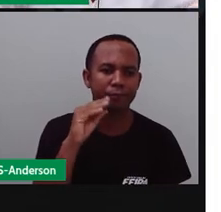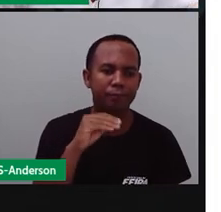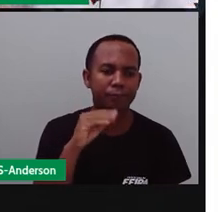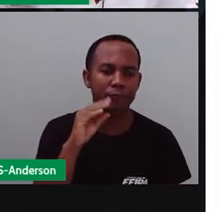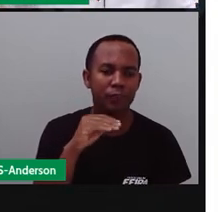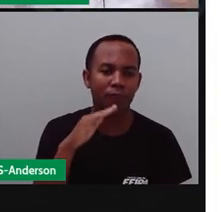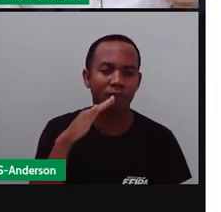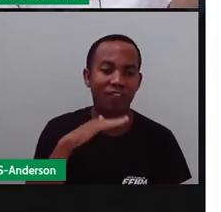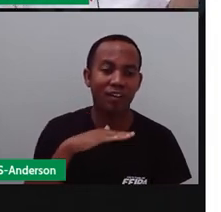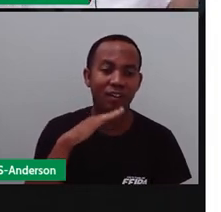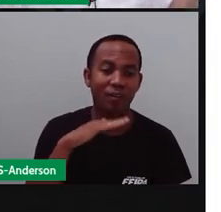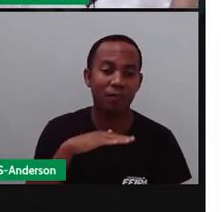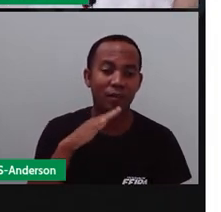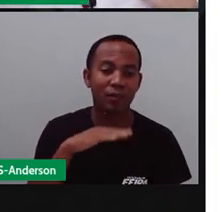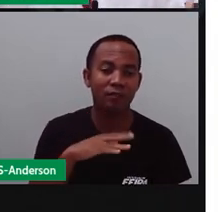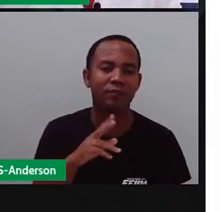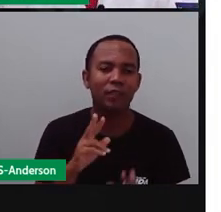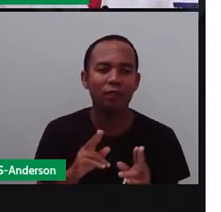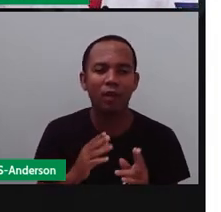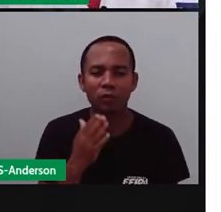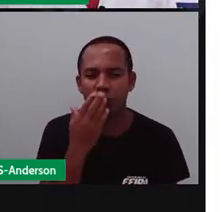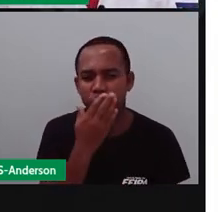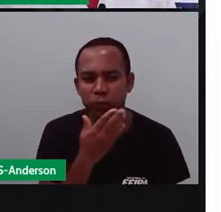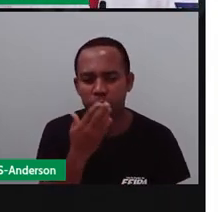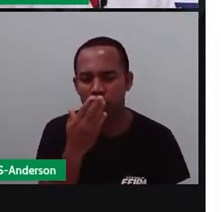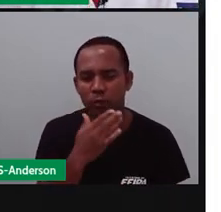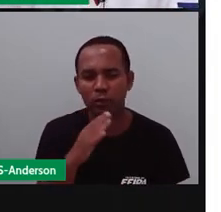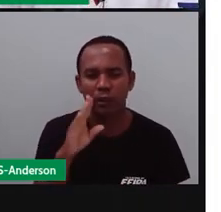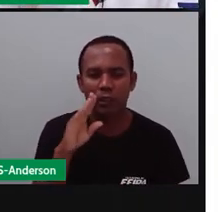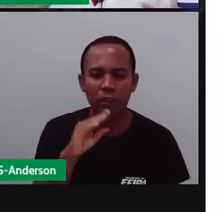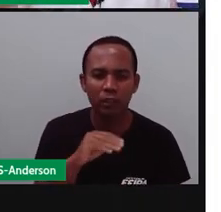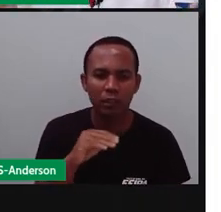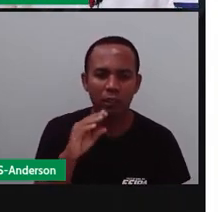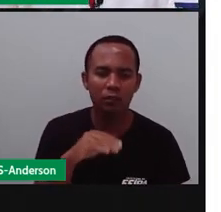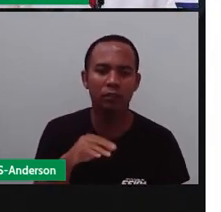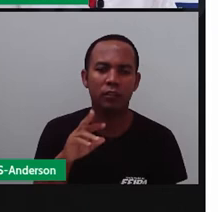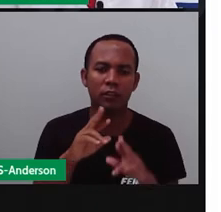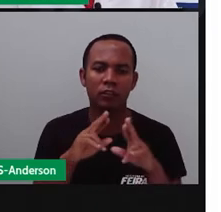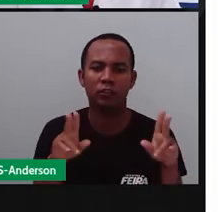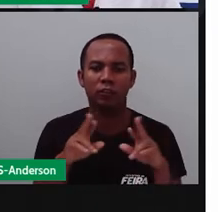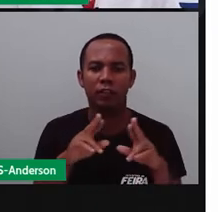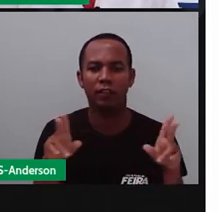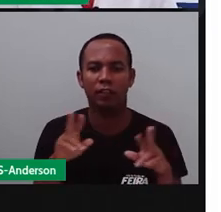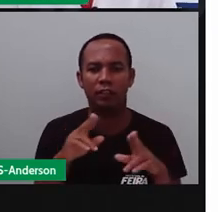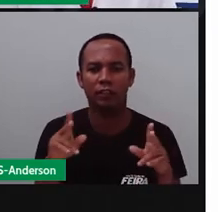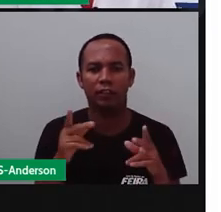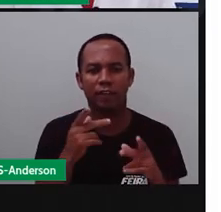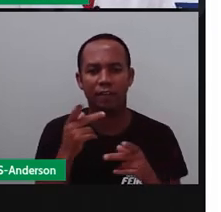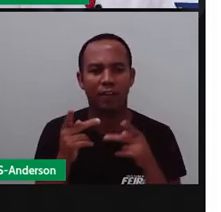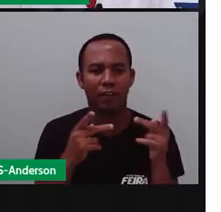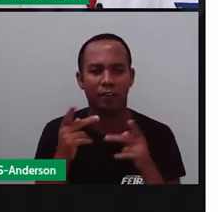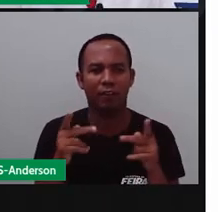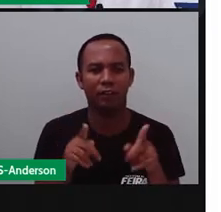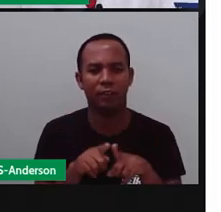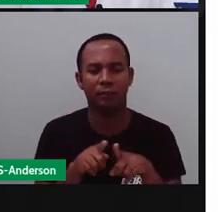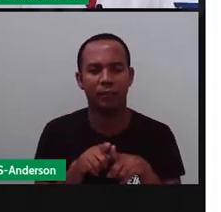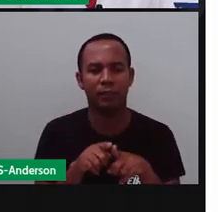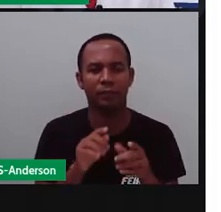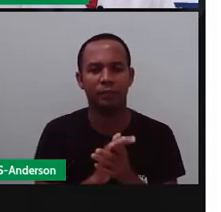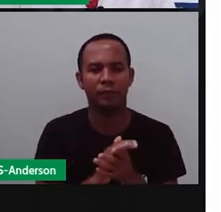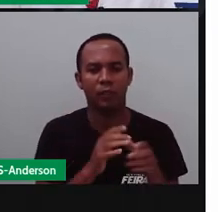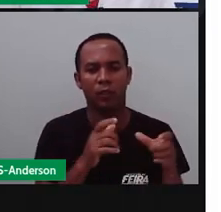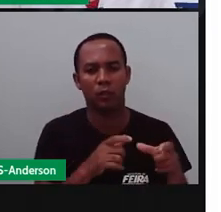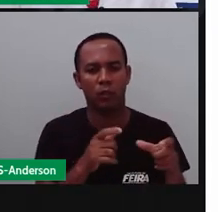doce, mais arrastadinha. Que tem o quê? Diferenças na fala. E isso vai depender de